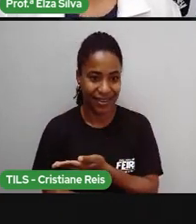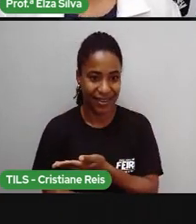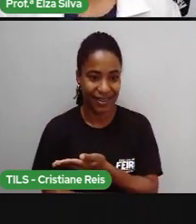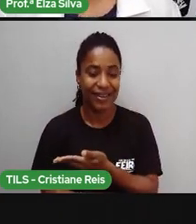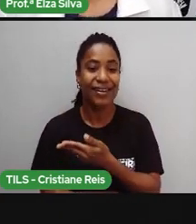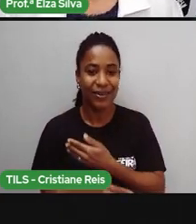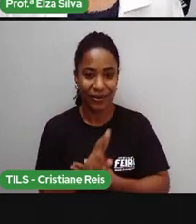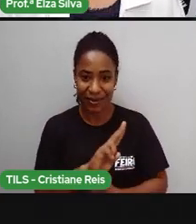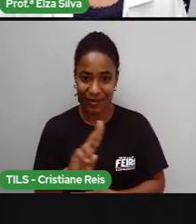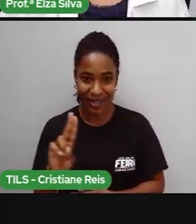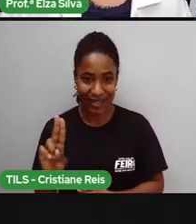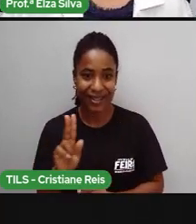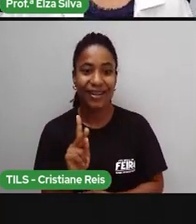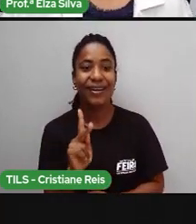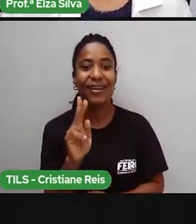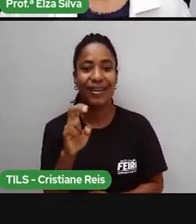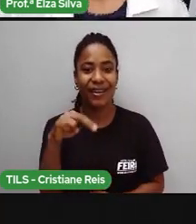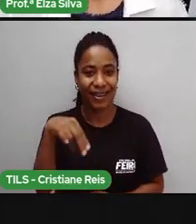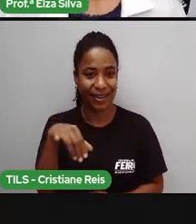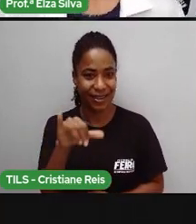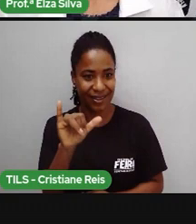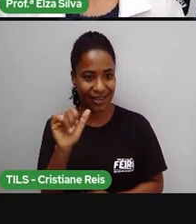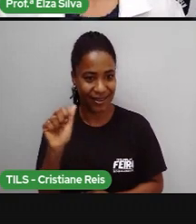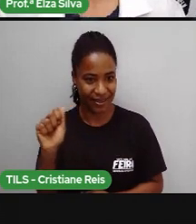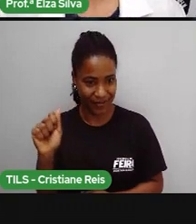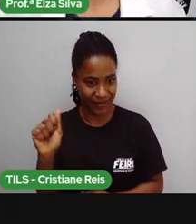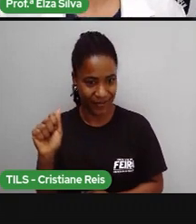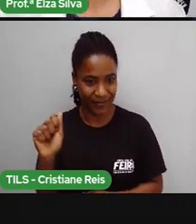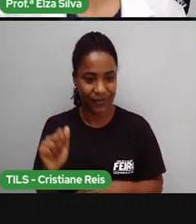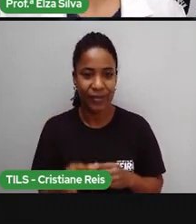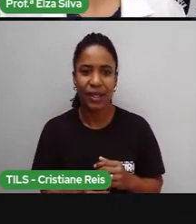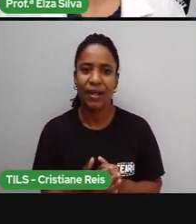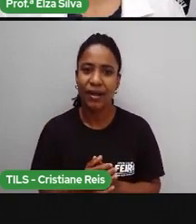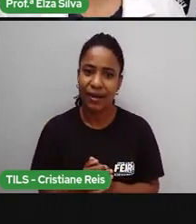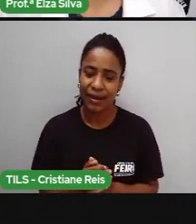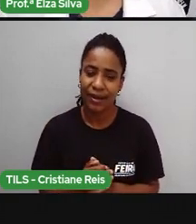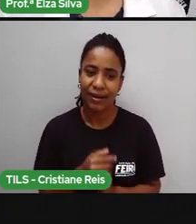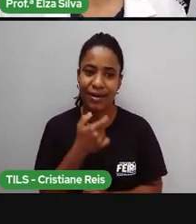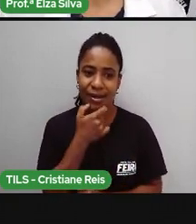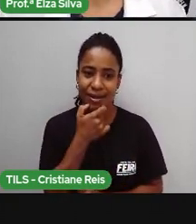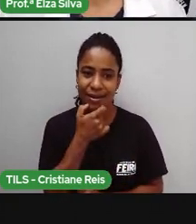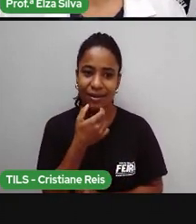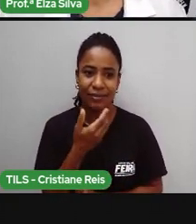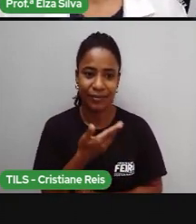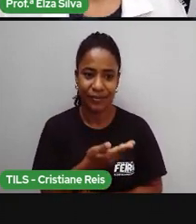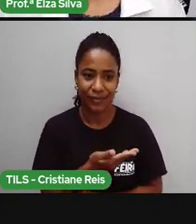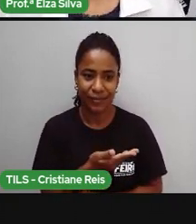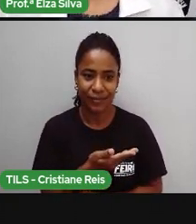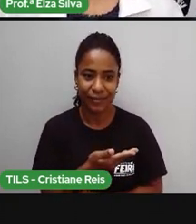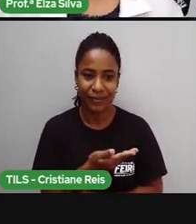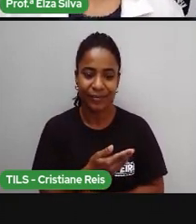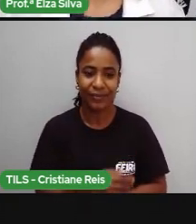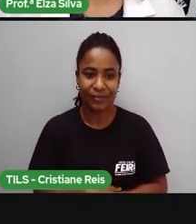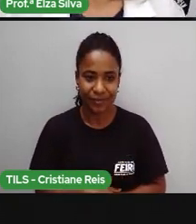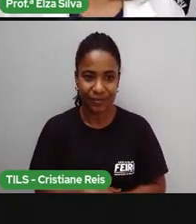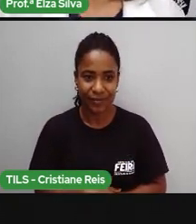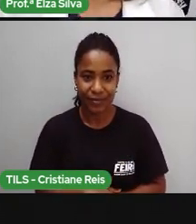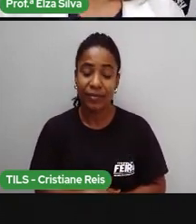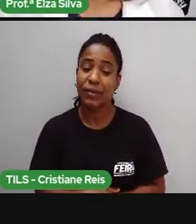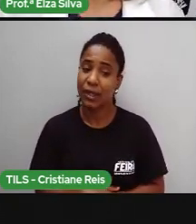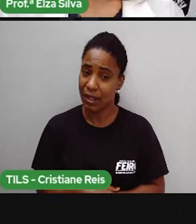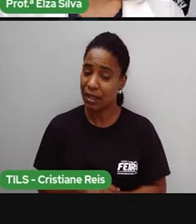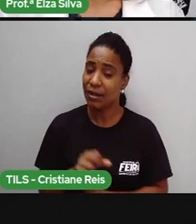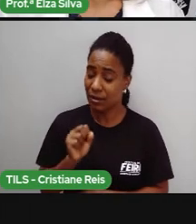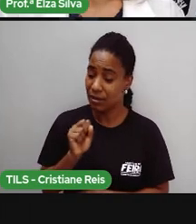Quênia. Ela diz assim, If I can help one person, se eu puder ajudar